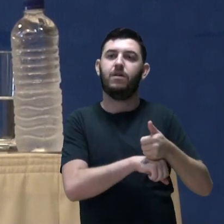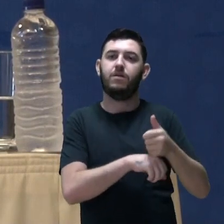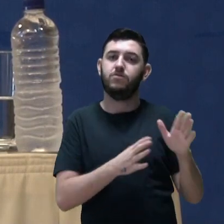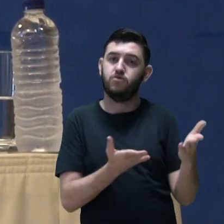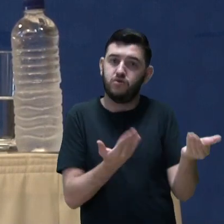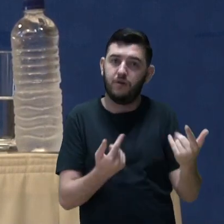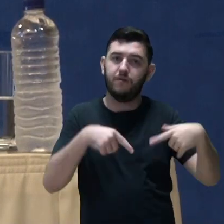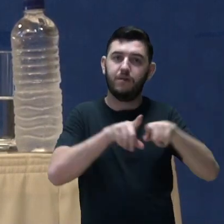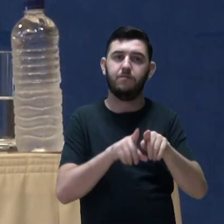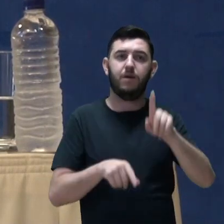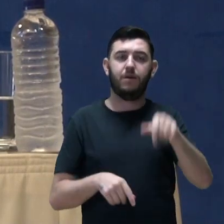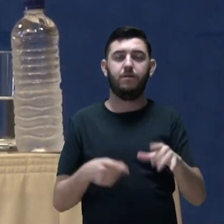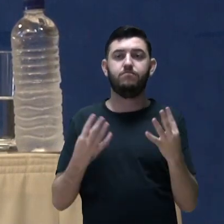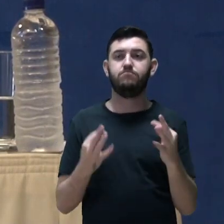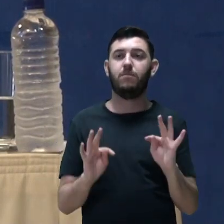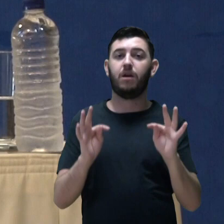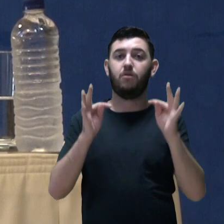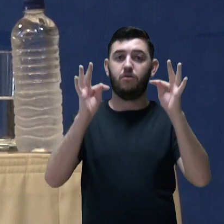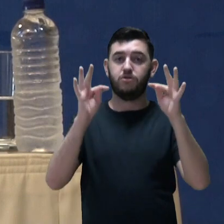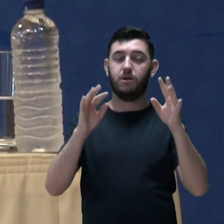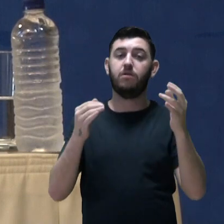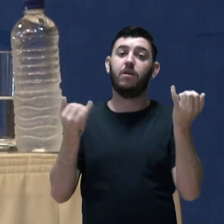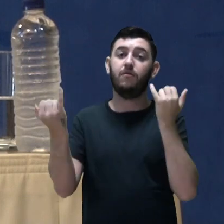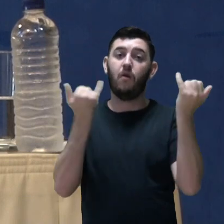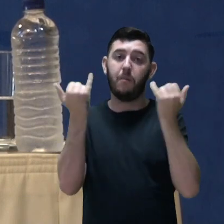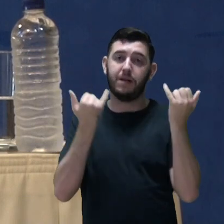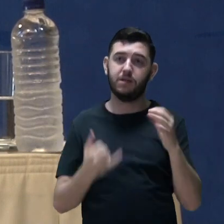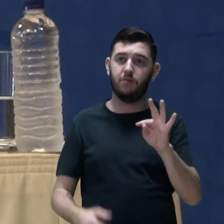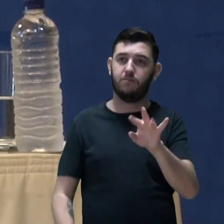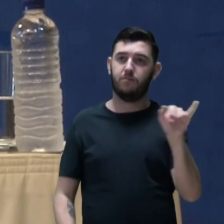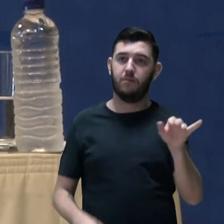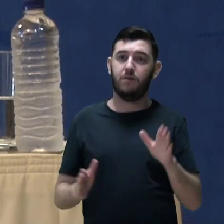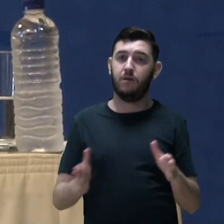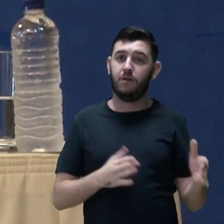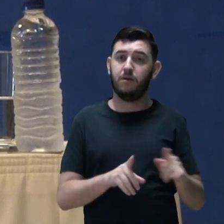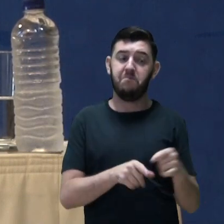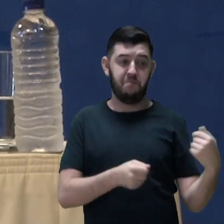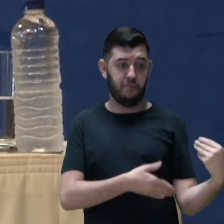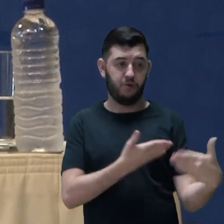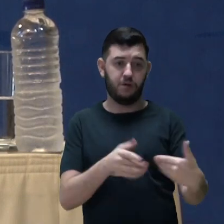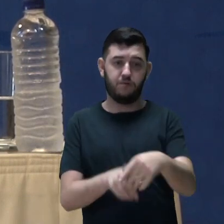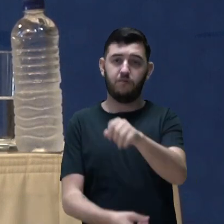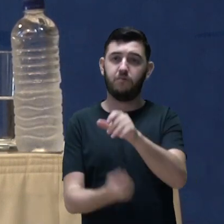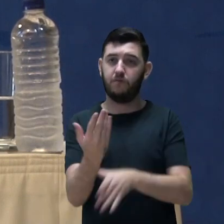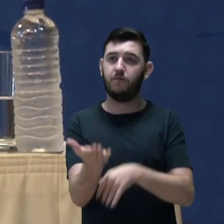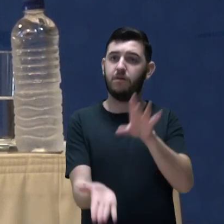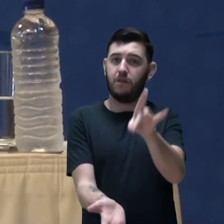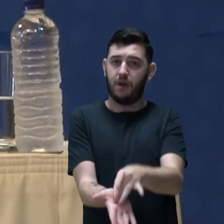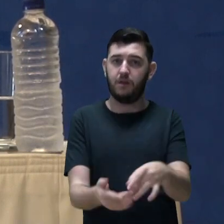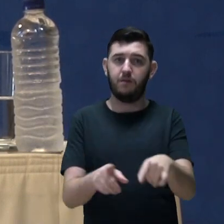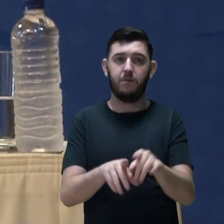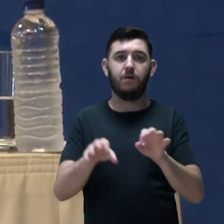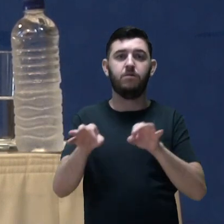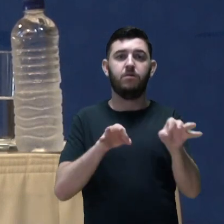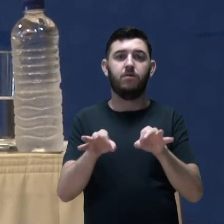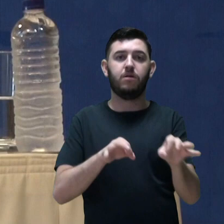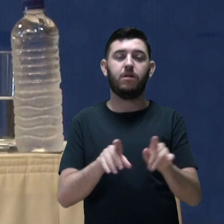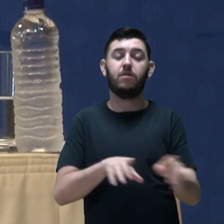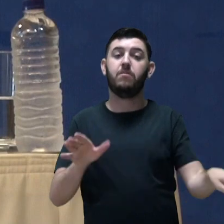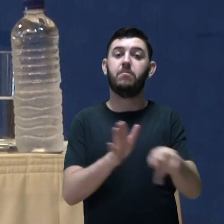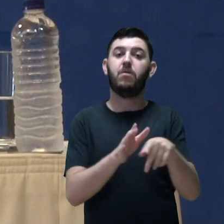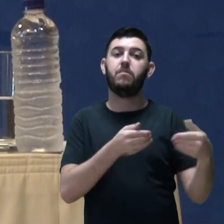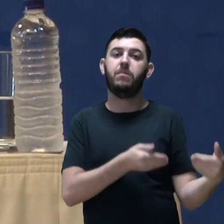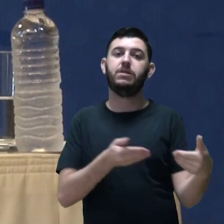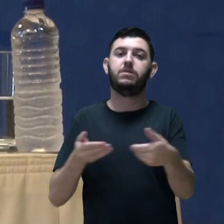para a tecnologia da informação. E todo esse processo foi construído a partir do mapeamento do Ministério da Economia.